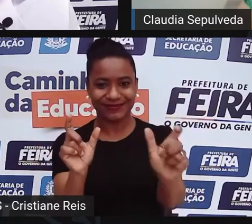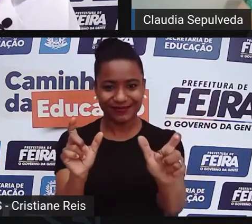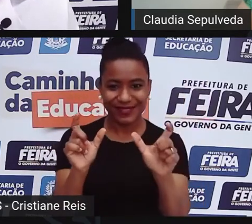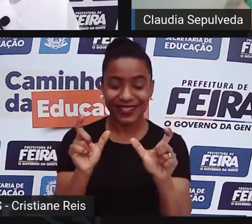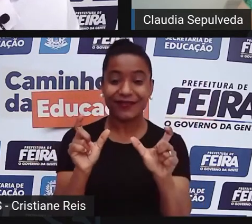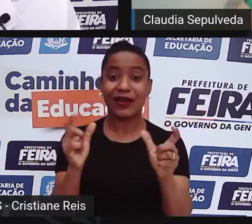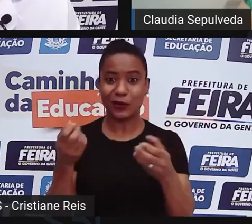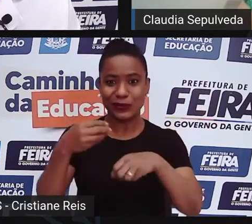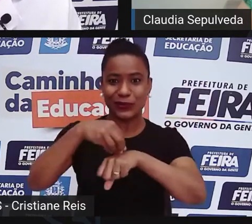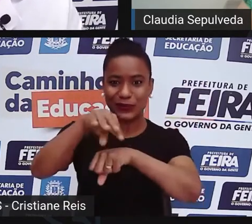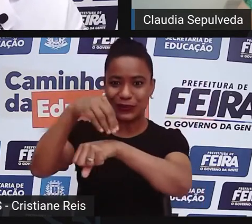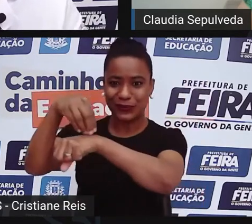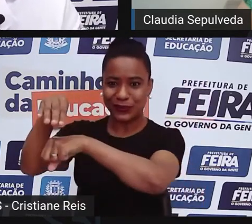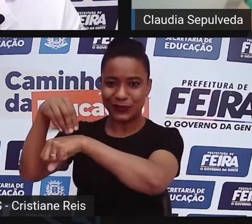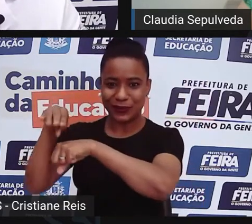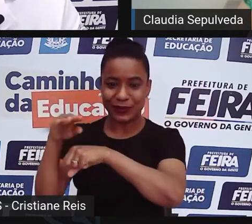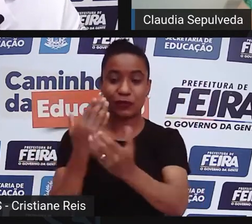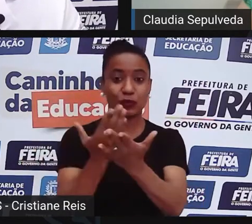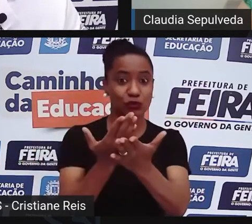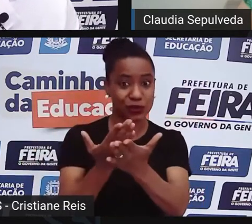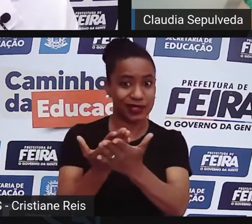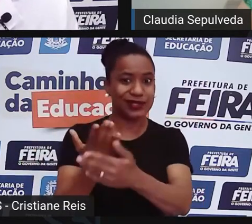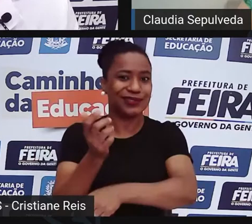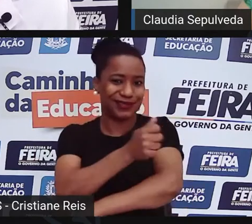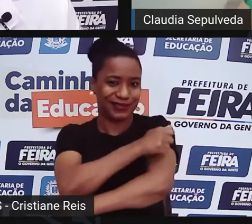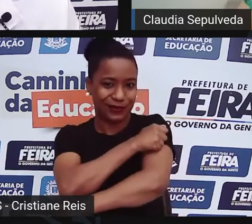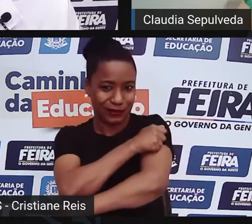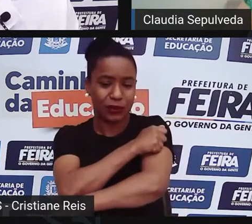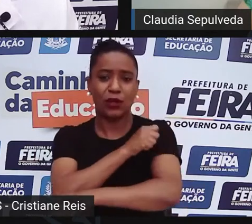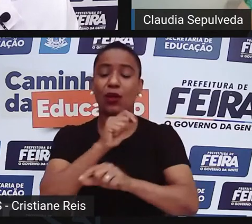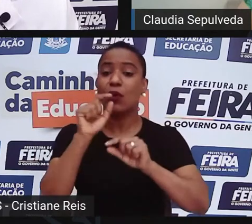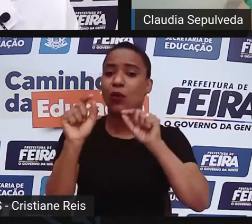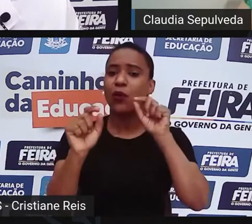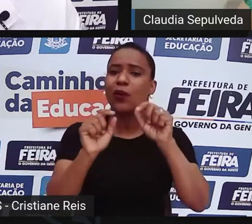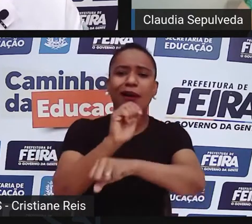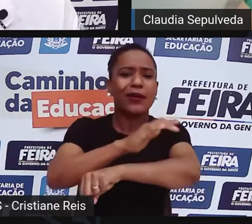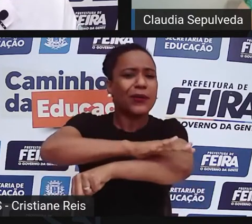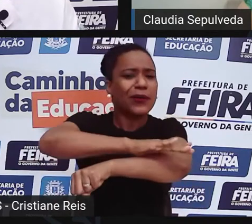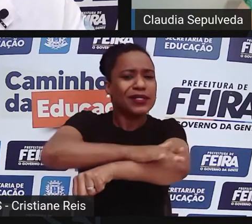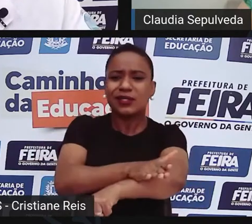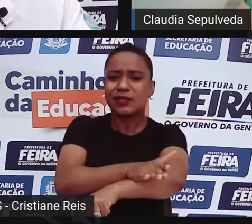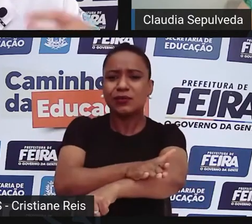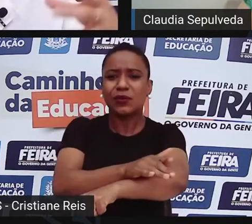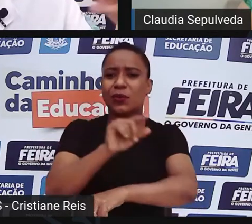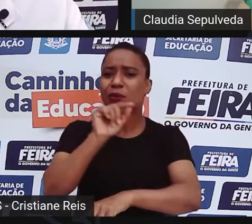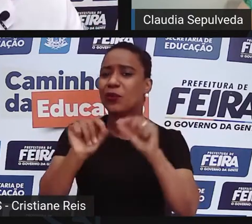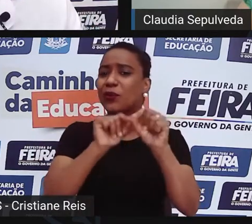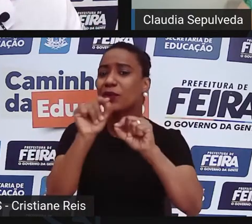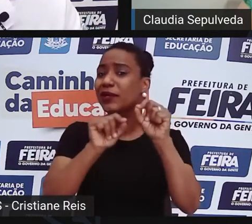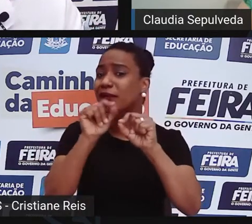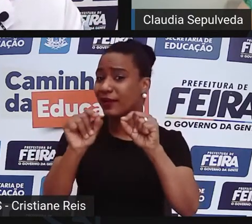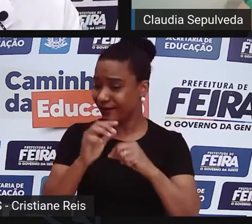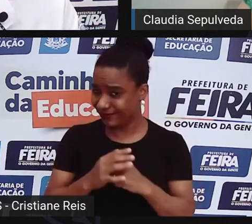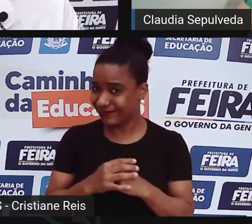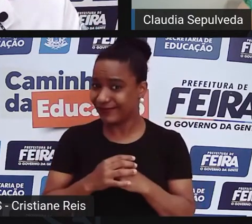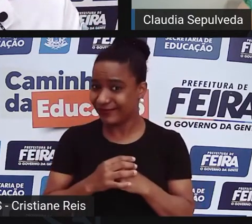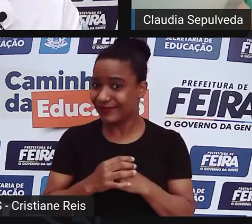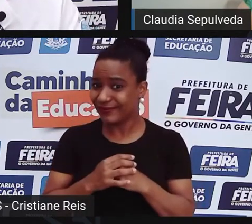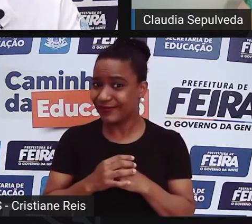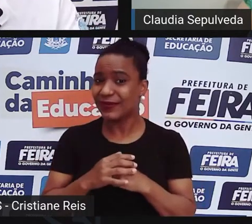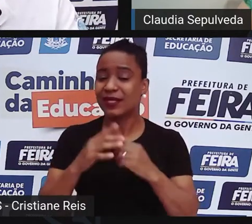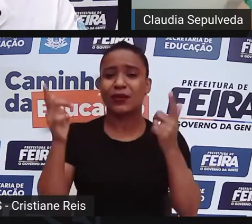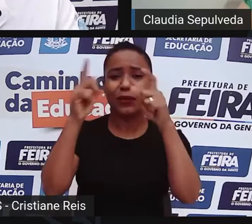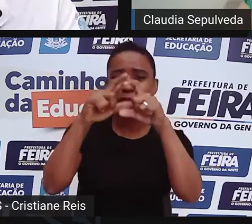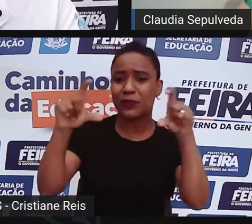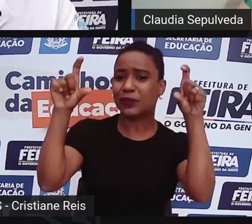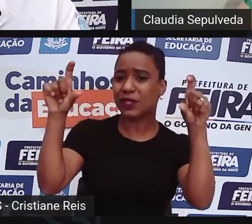nisso daí, né? O que é o racismo e quando é que um tema, um tópico, ele pode ser considerado